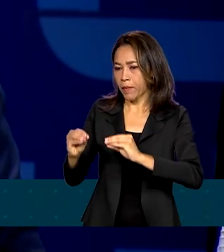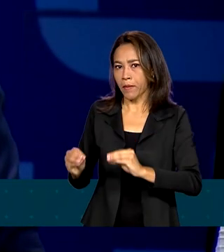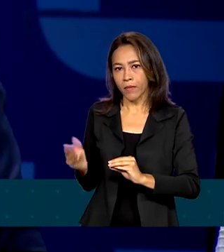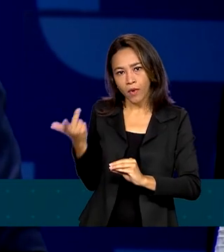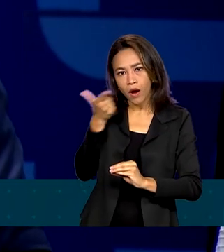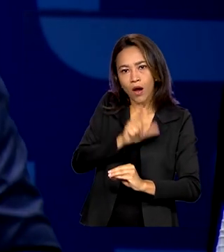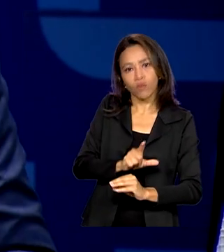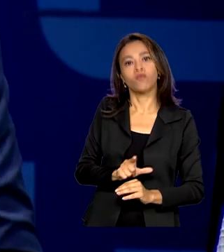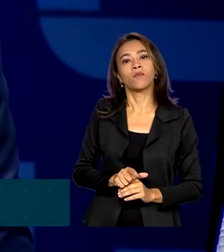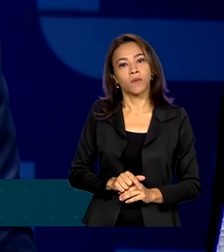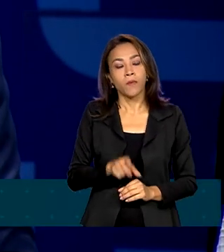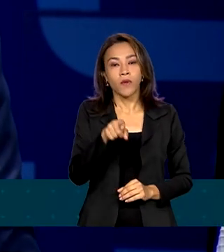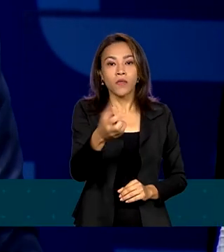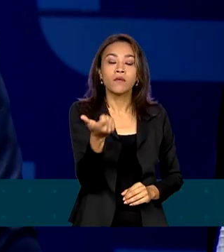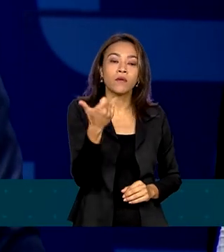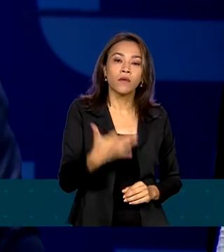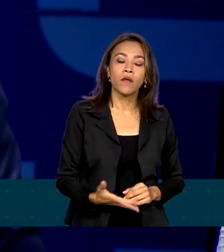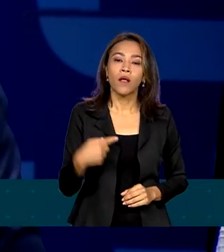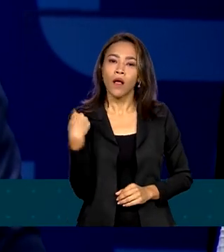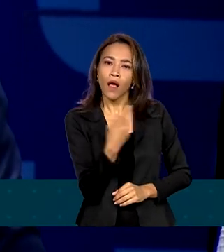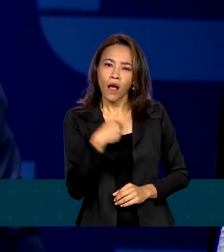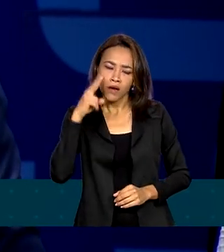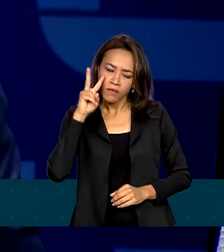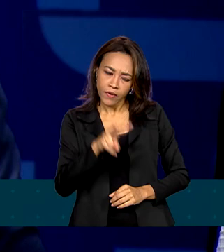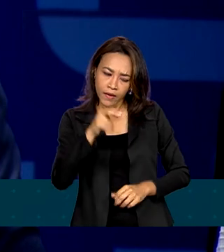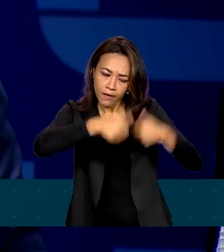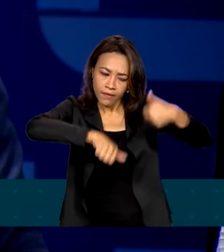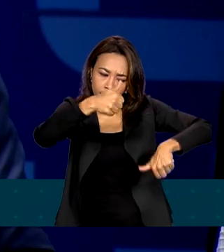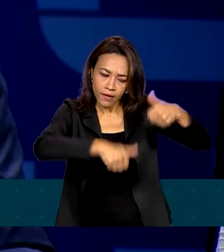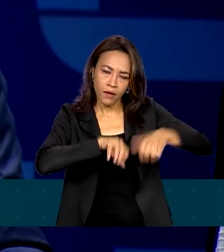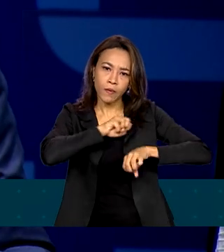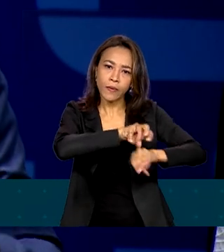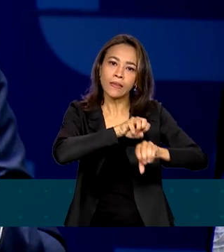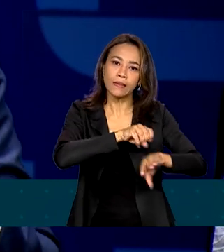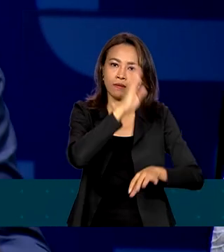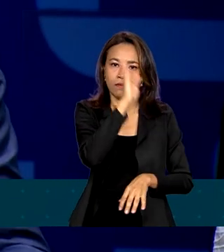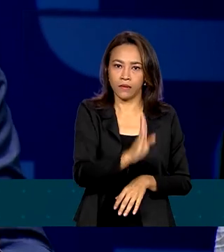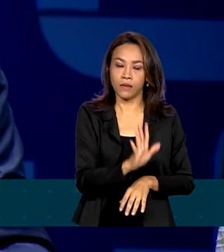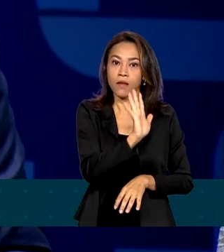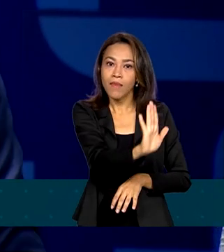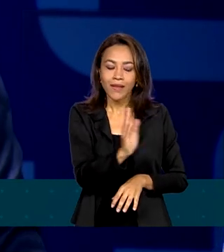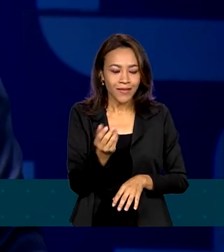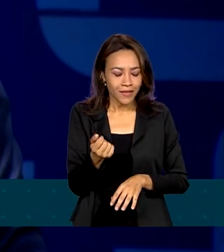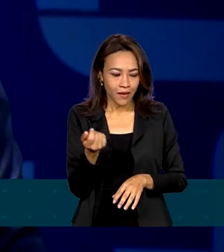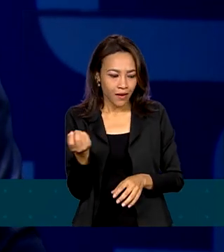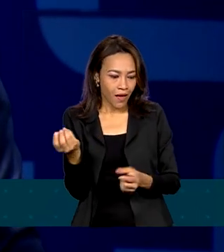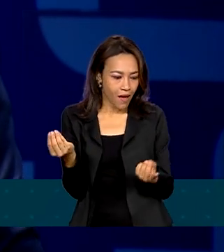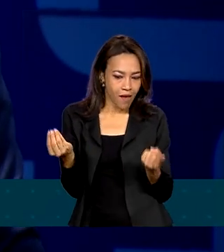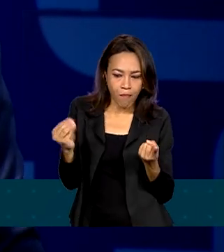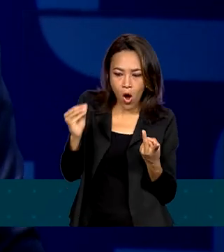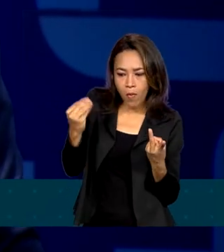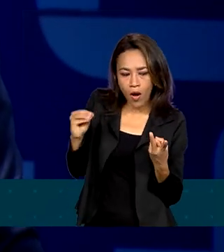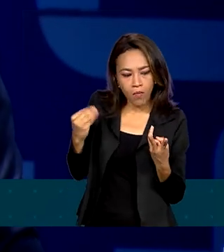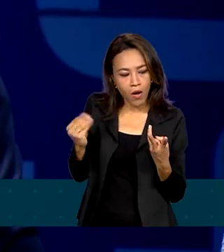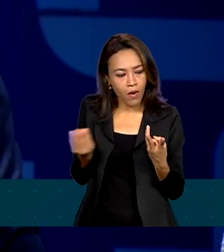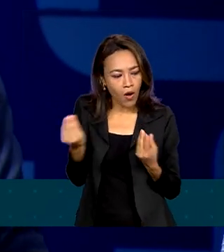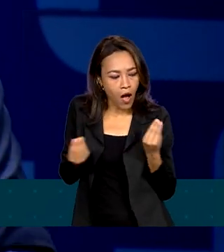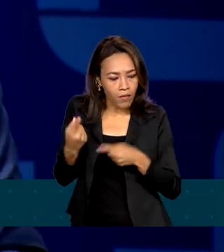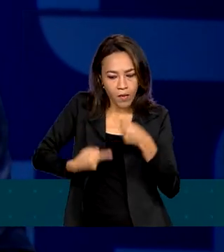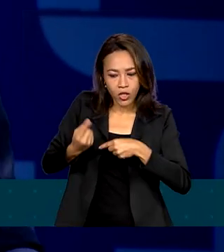só avaliar a situação da educação brasileira, mas construir os caminhos e desafios que nós temos pela frente.